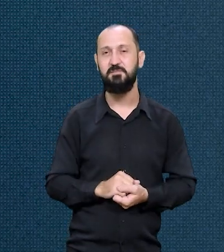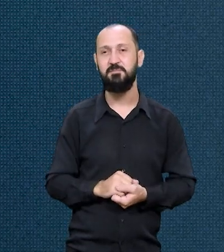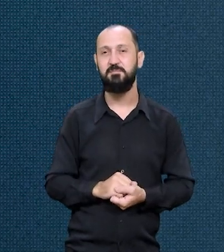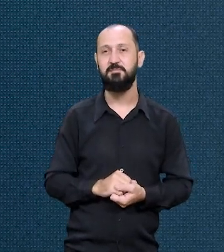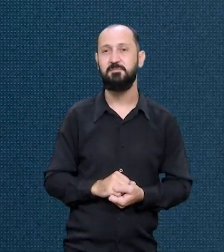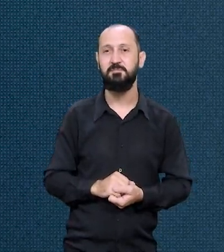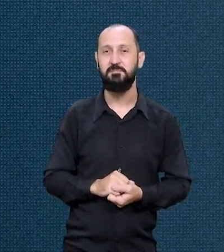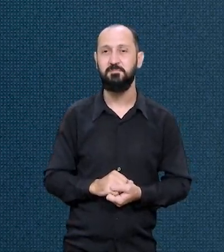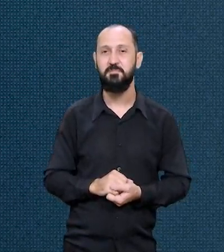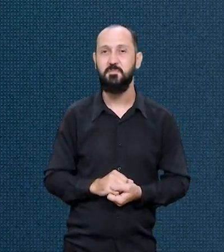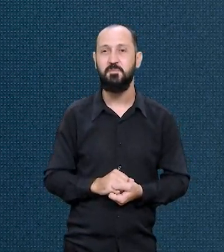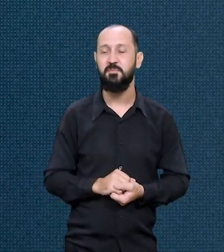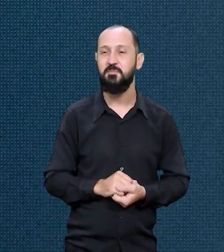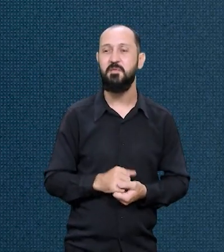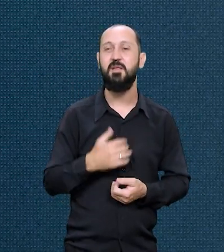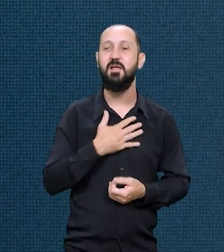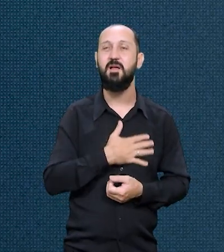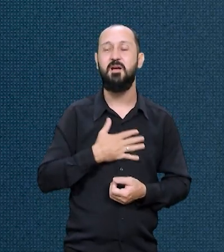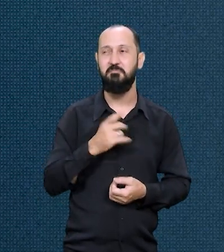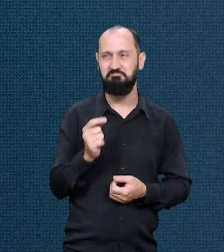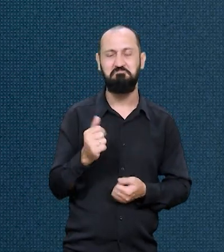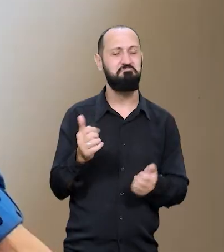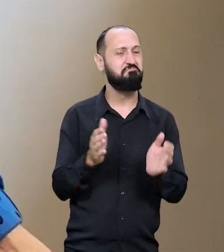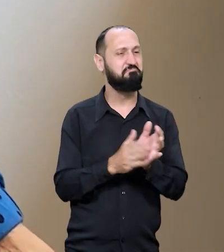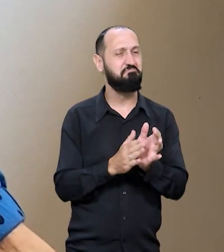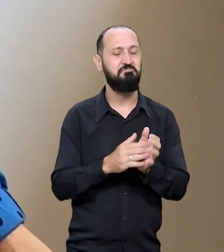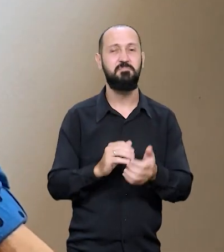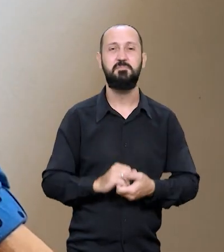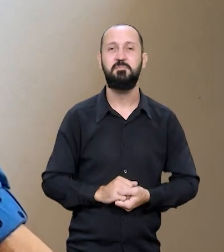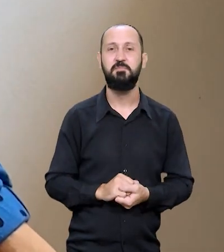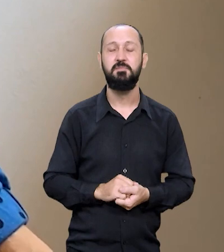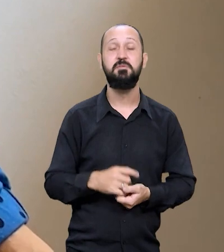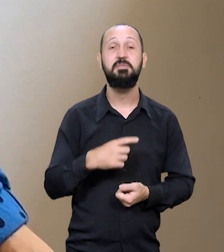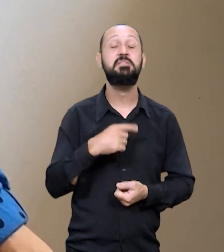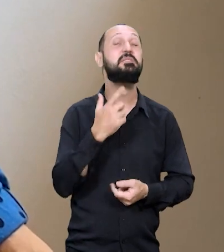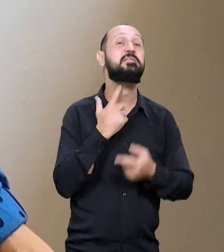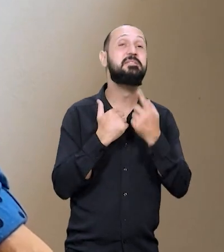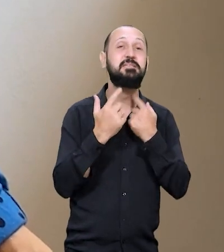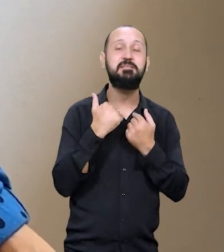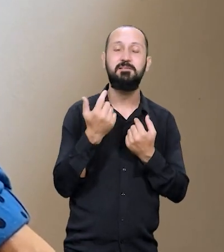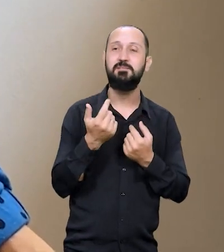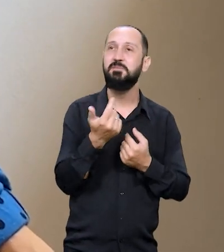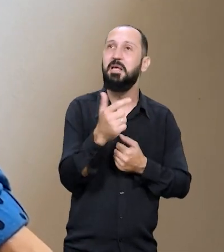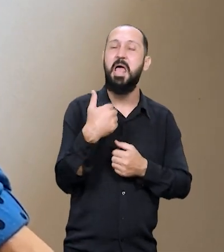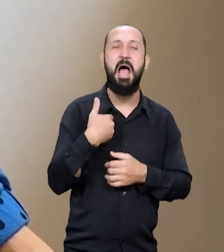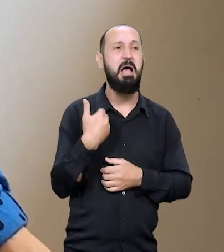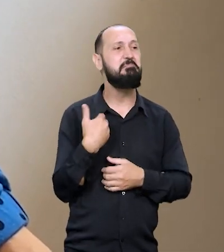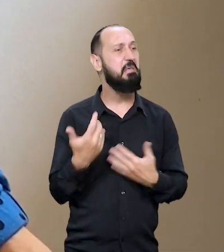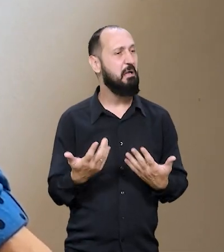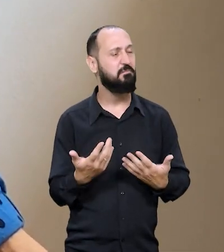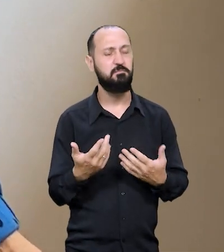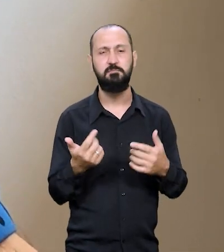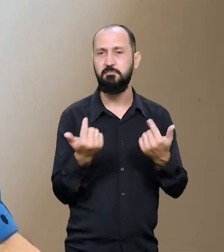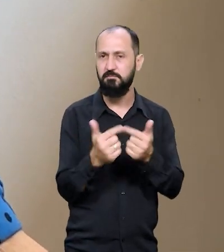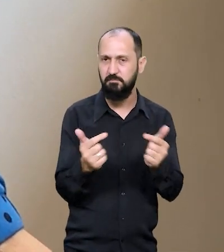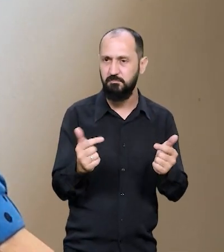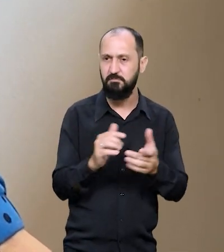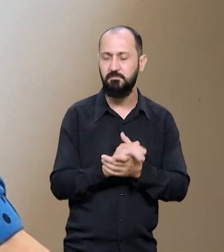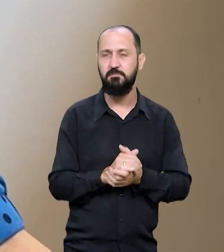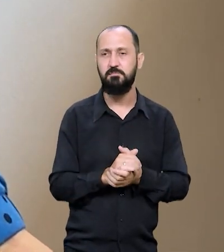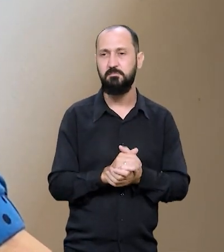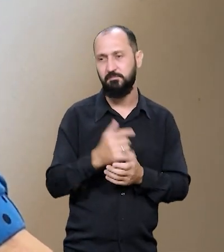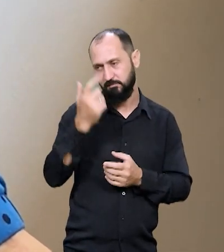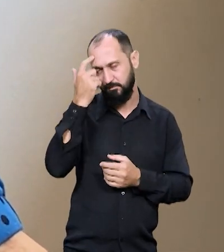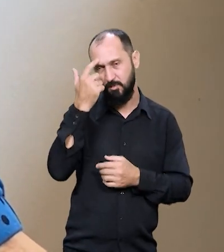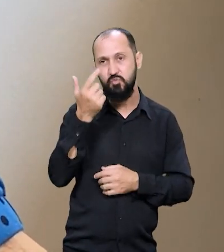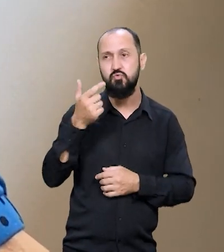Aí, ó. É o Gustavo arrasou. Se você tem vontade, não pense em idade, não. E também não pense